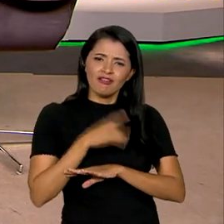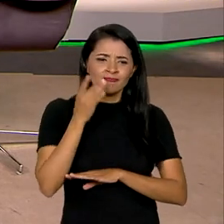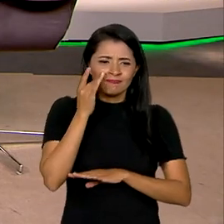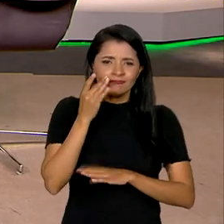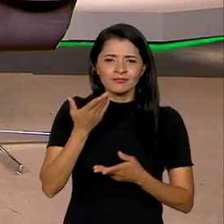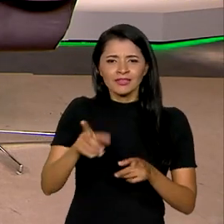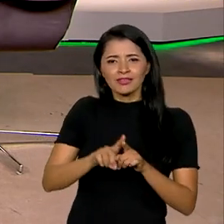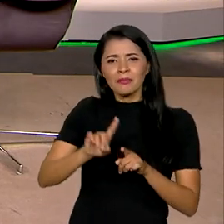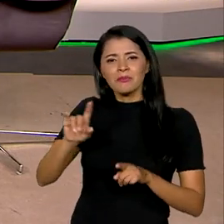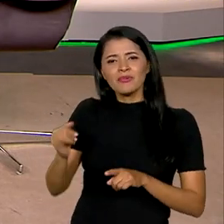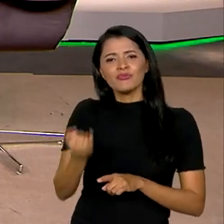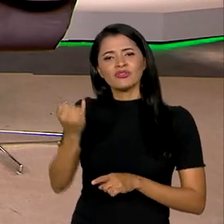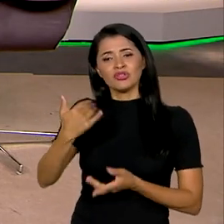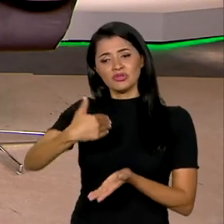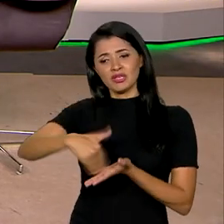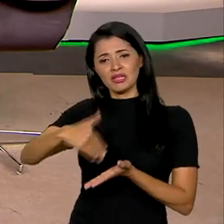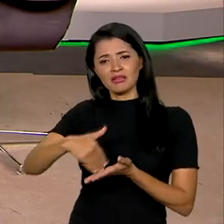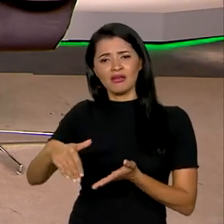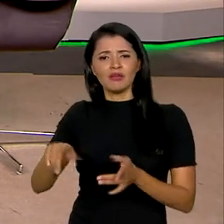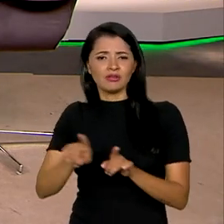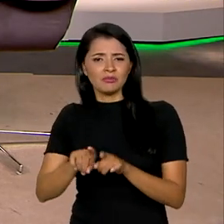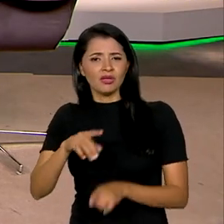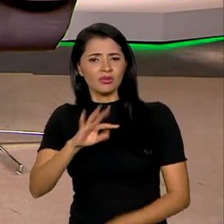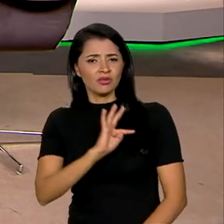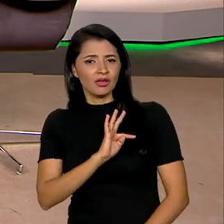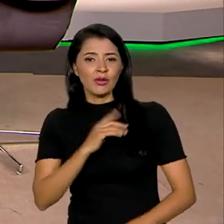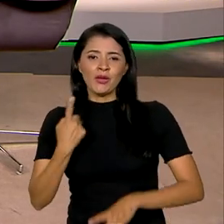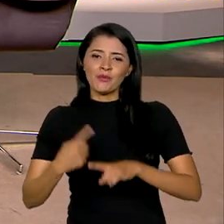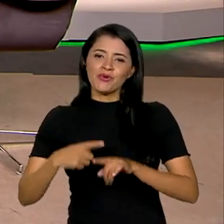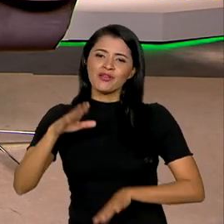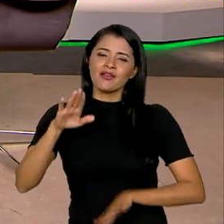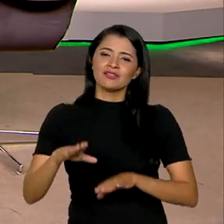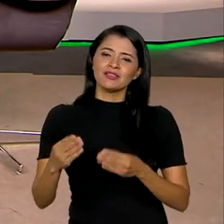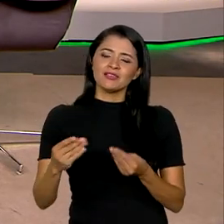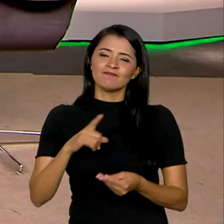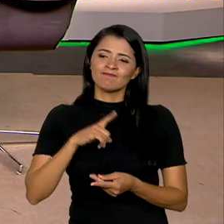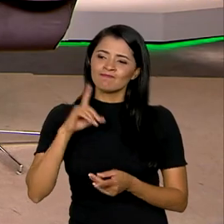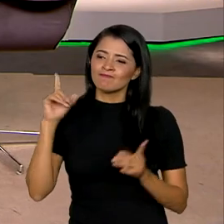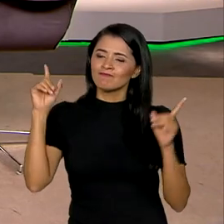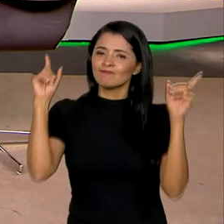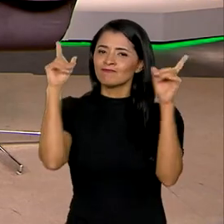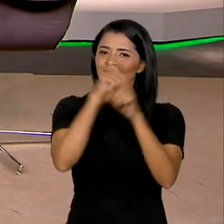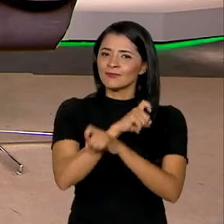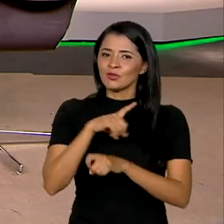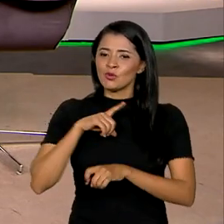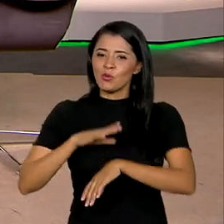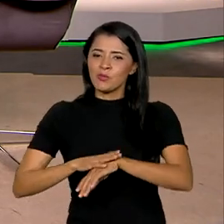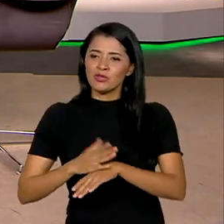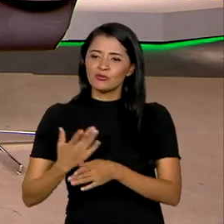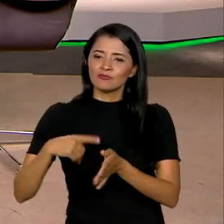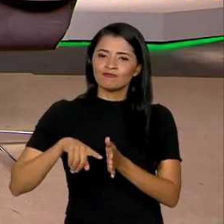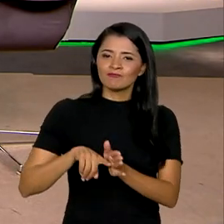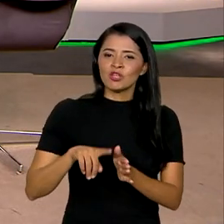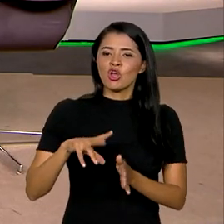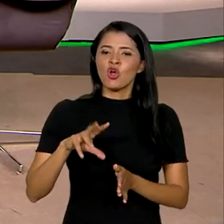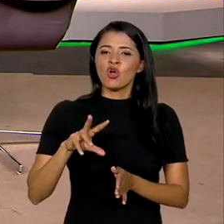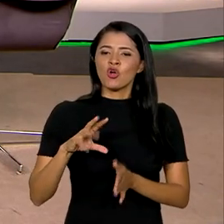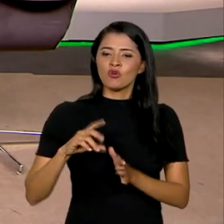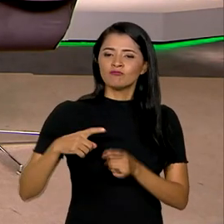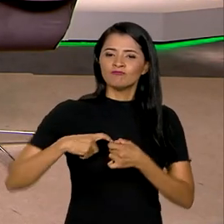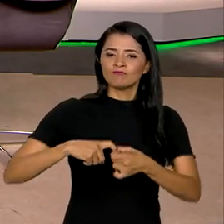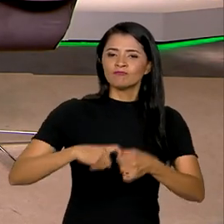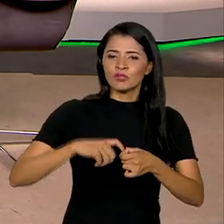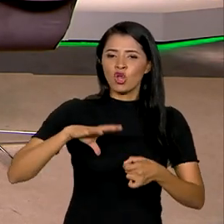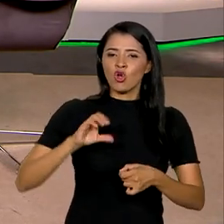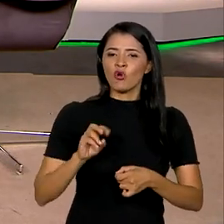importante ainda, os secretários, os técnicos. Porque às vezes tem uma dificuldade ali num convênio, tem ali na parceria, por